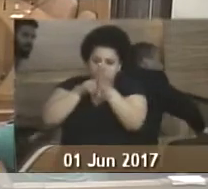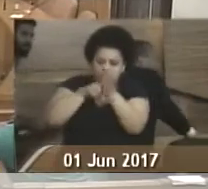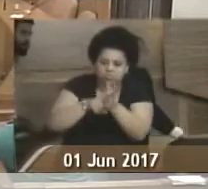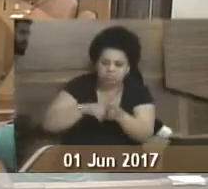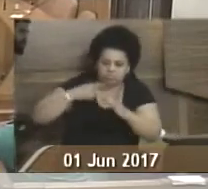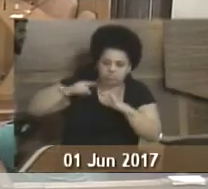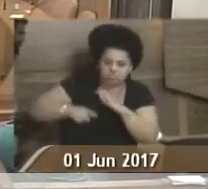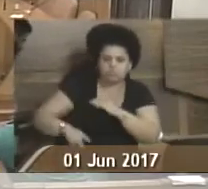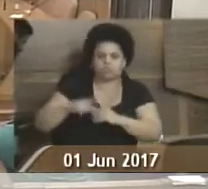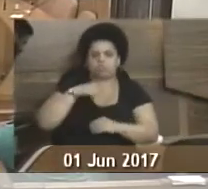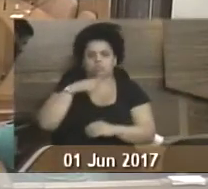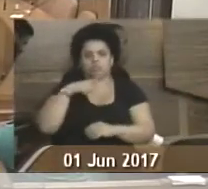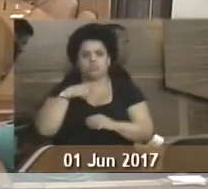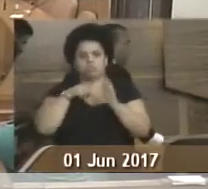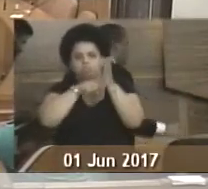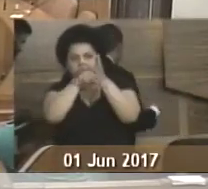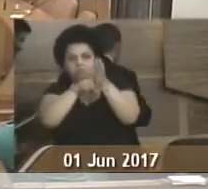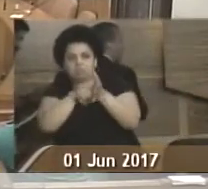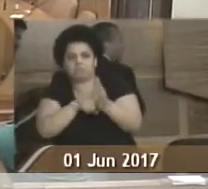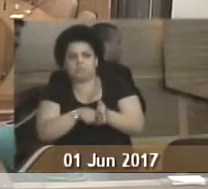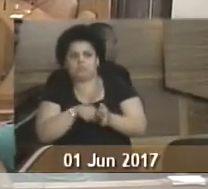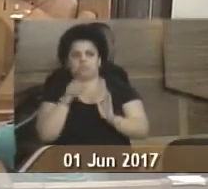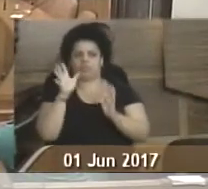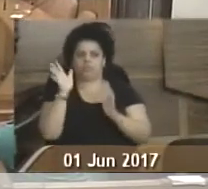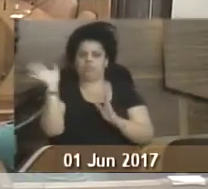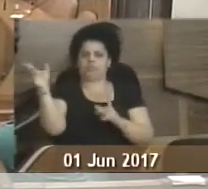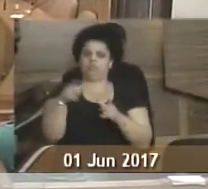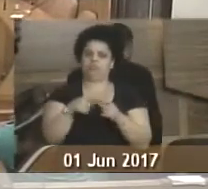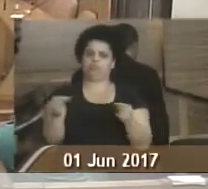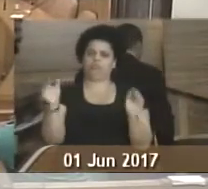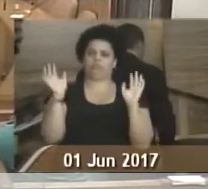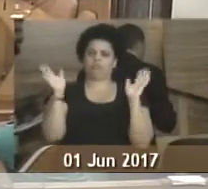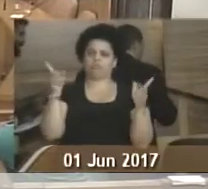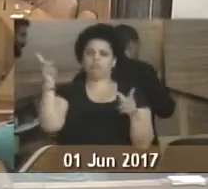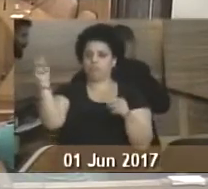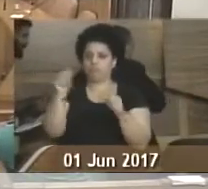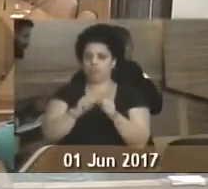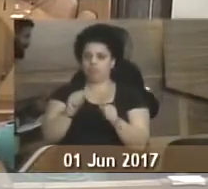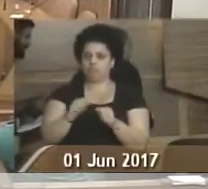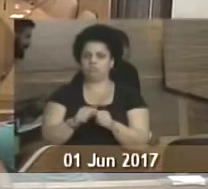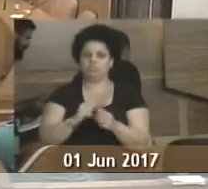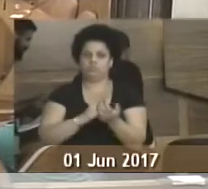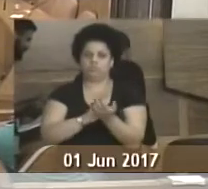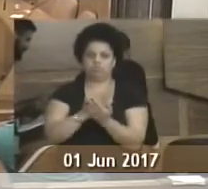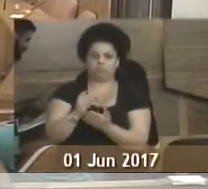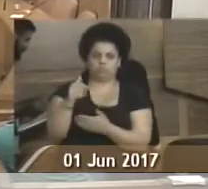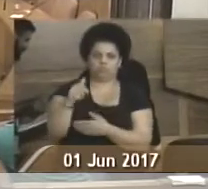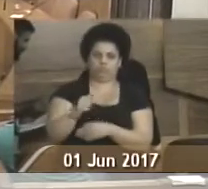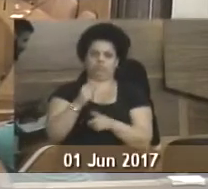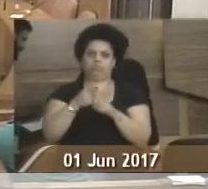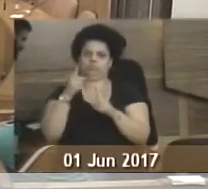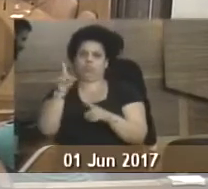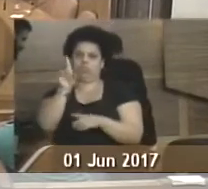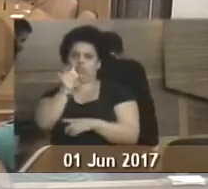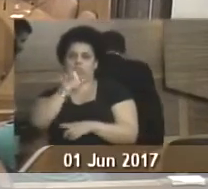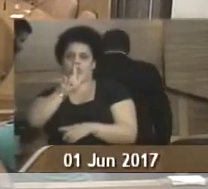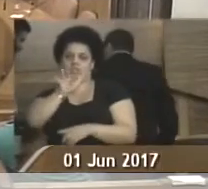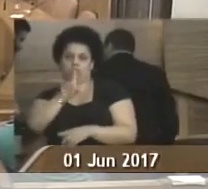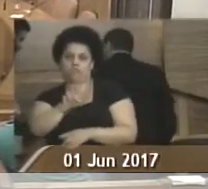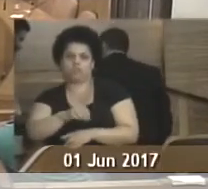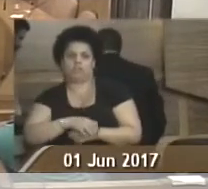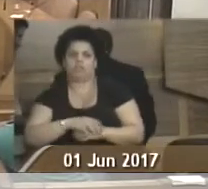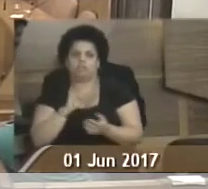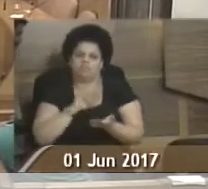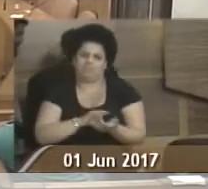morte do ministro teorias da VASC. Essa investigação já está em Brasília. Ele fez a investigação, iniciou aqui, porque ele é o delegado da área. Realmente,